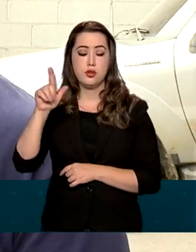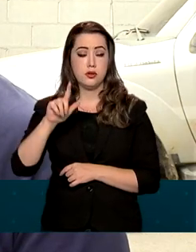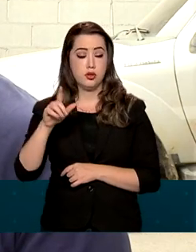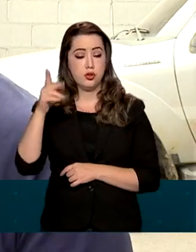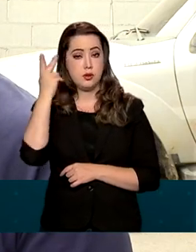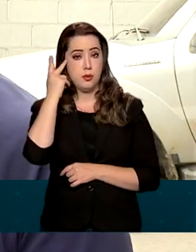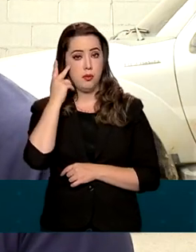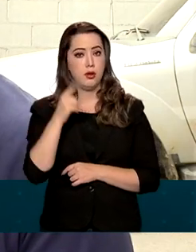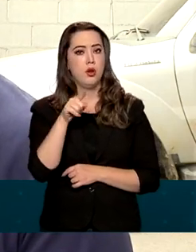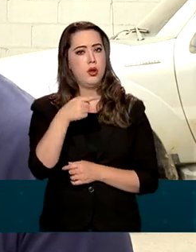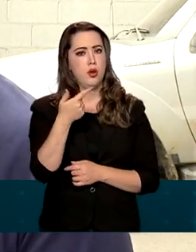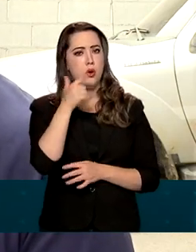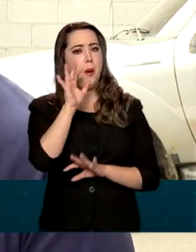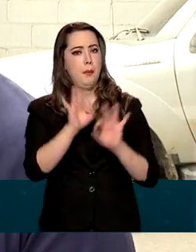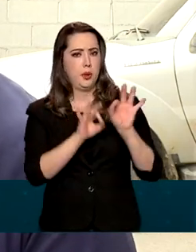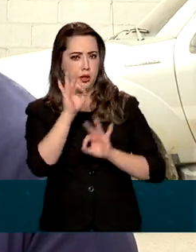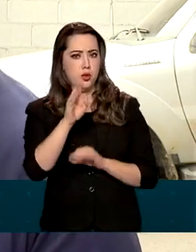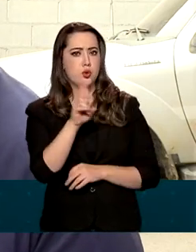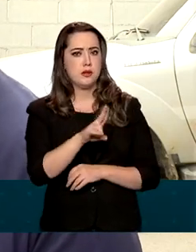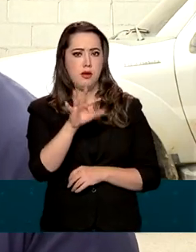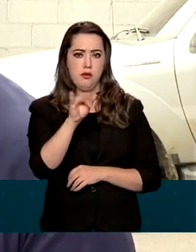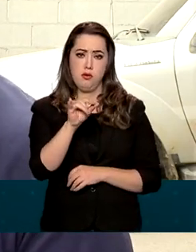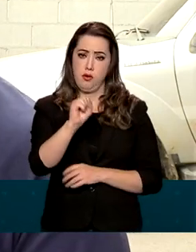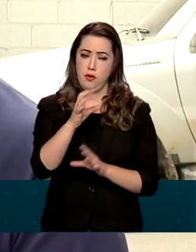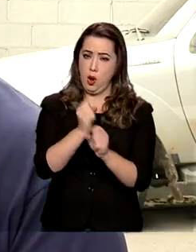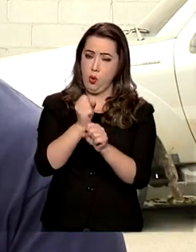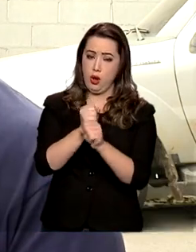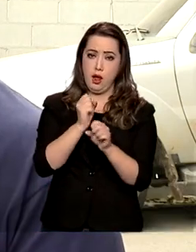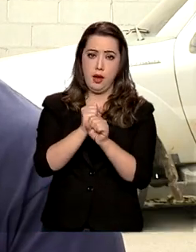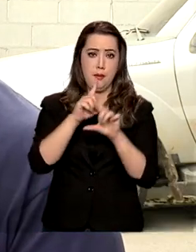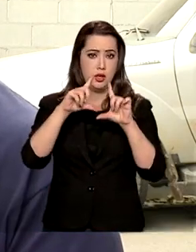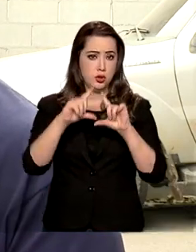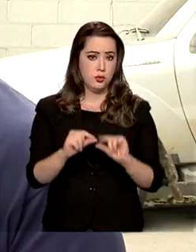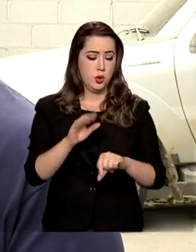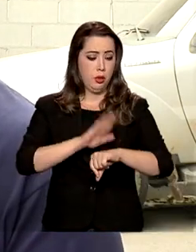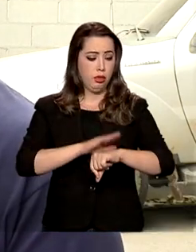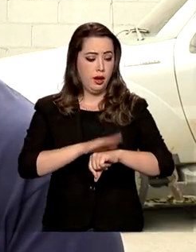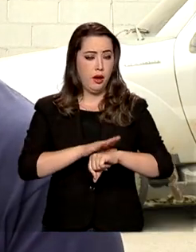Então eu fiz todo o cálculo para conseguir diminuir o tempo de financiamento também. aí aí E aí O